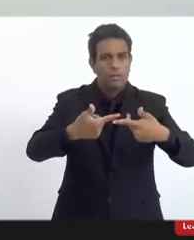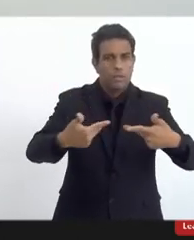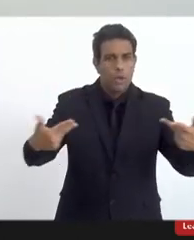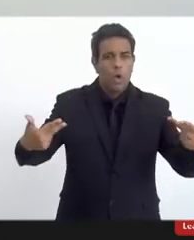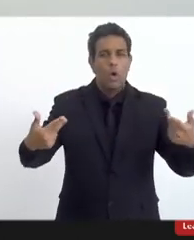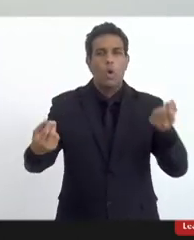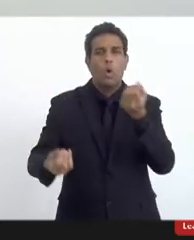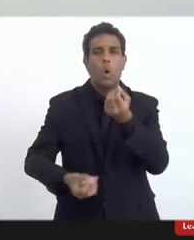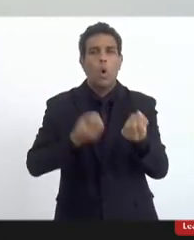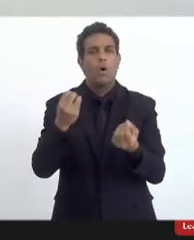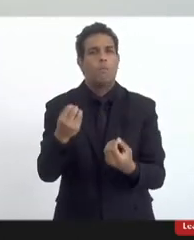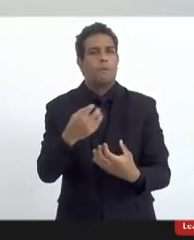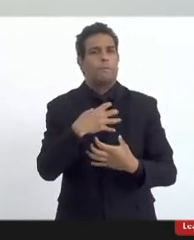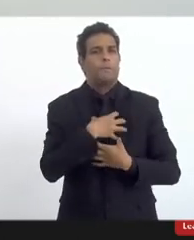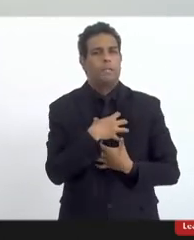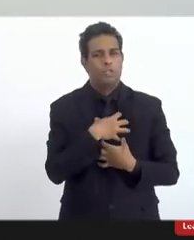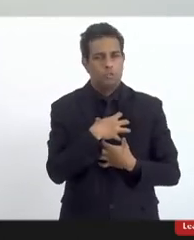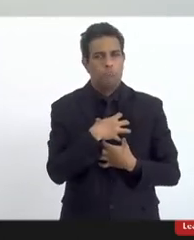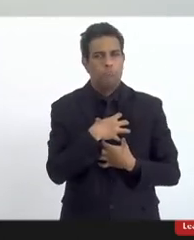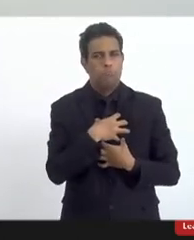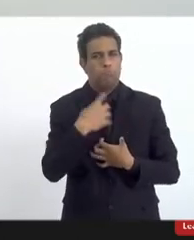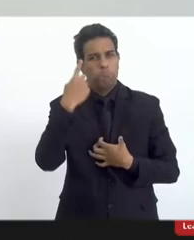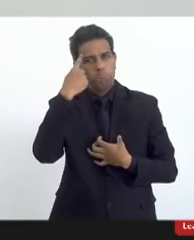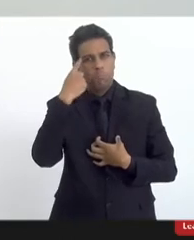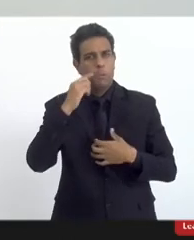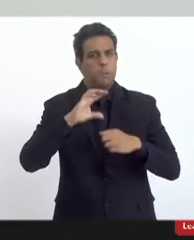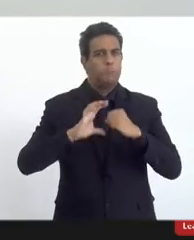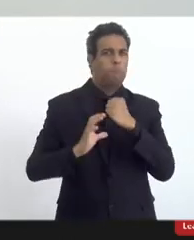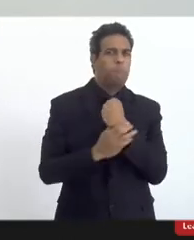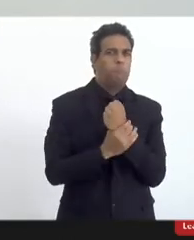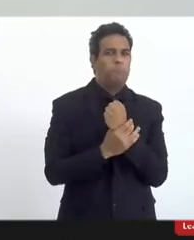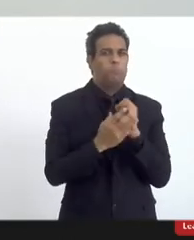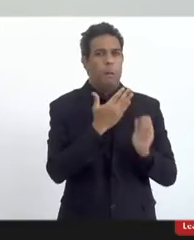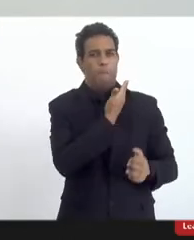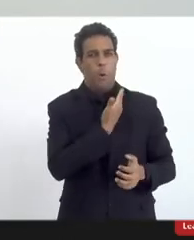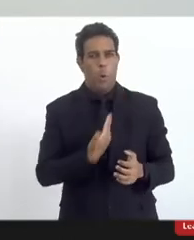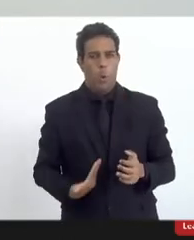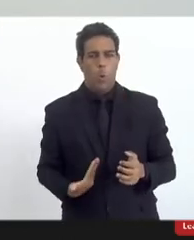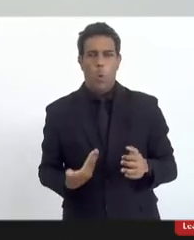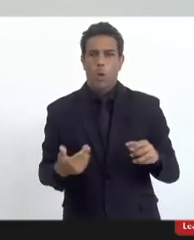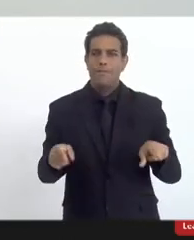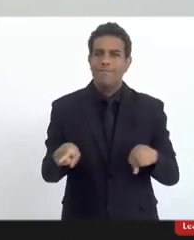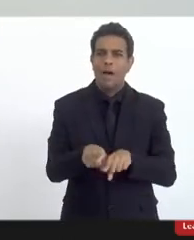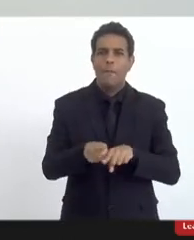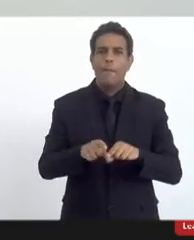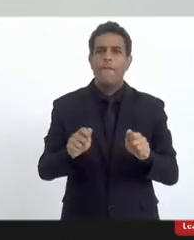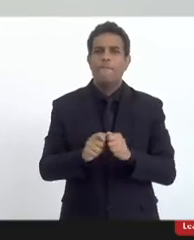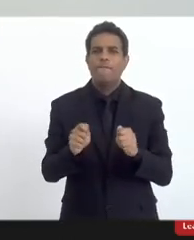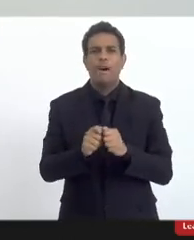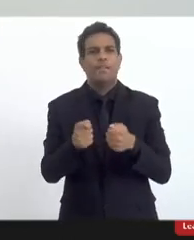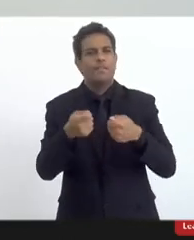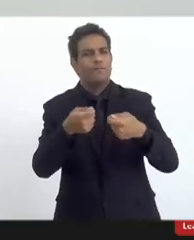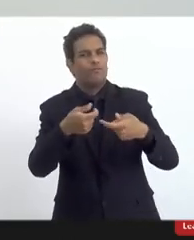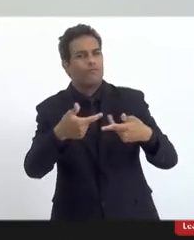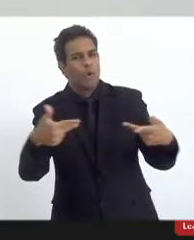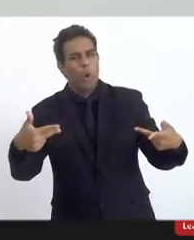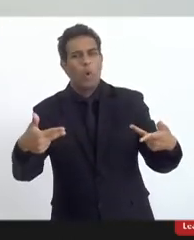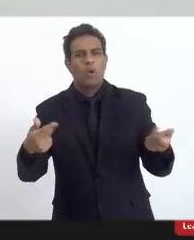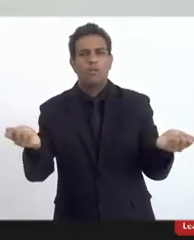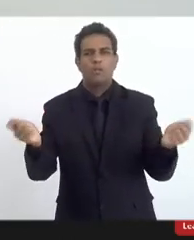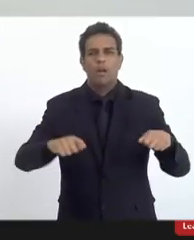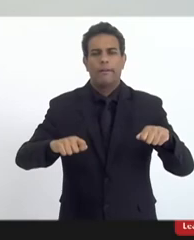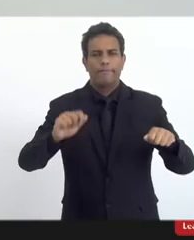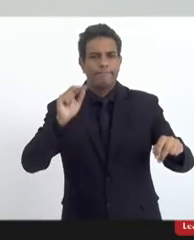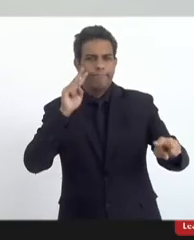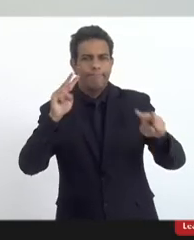no sentido de dar segurança pública como um todo, do que fazer, de que forma agir, porque a coisa